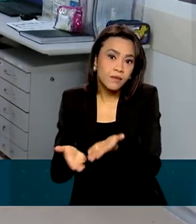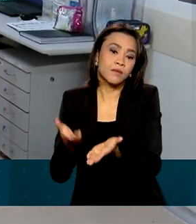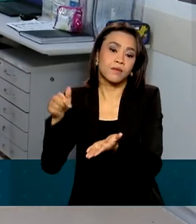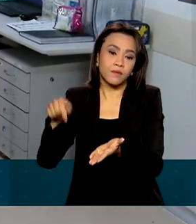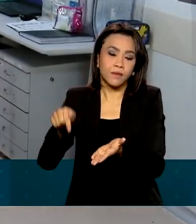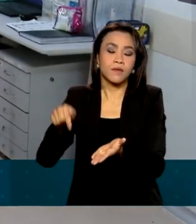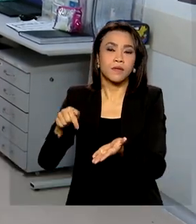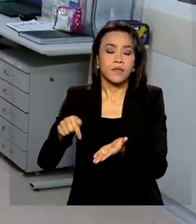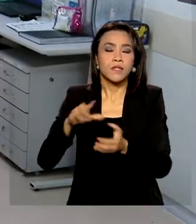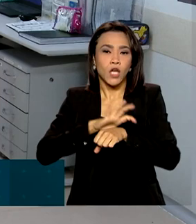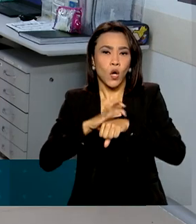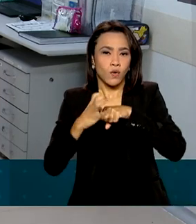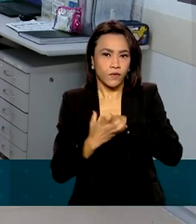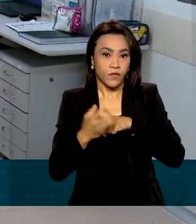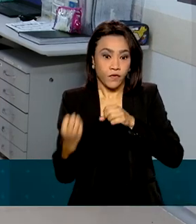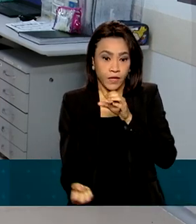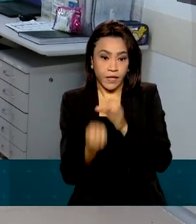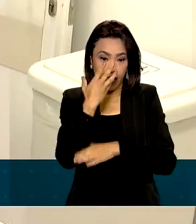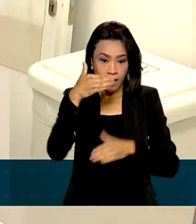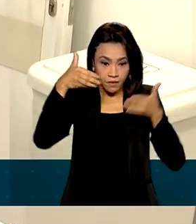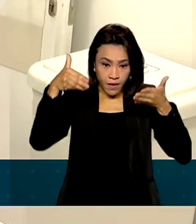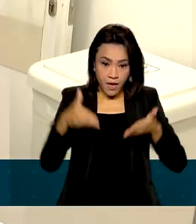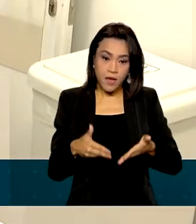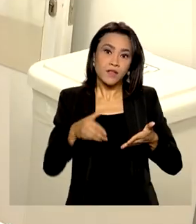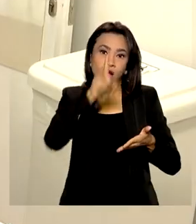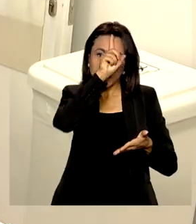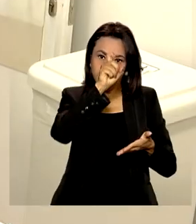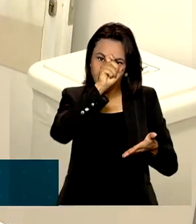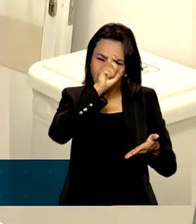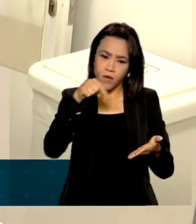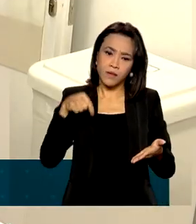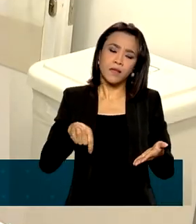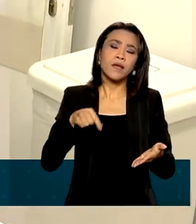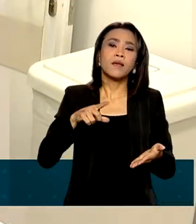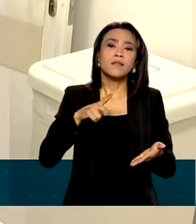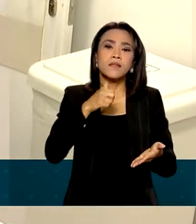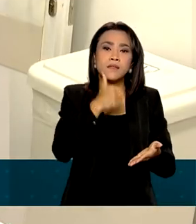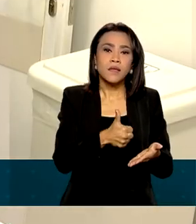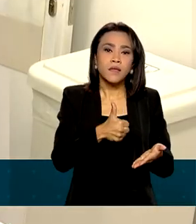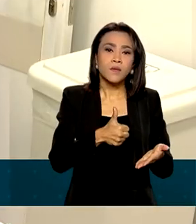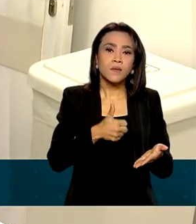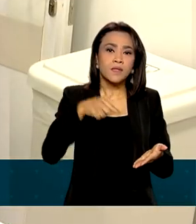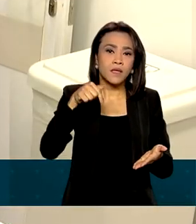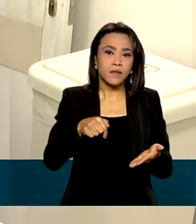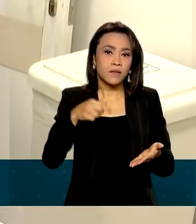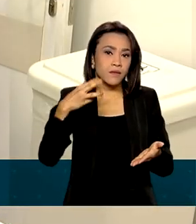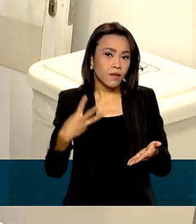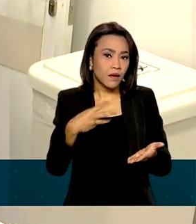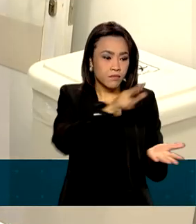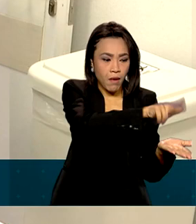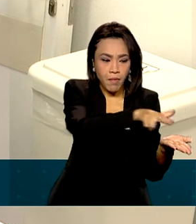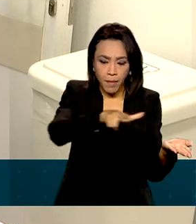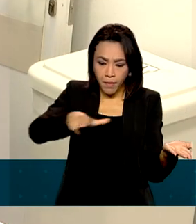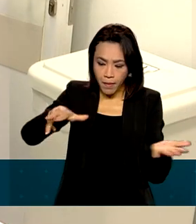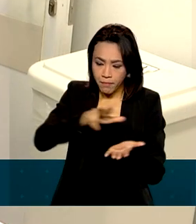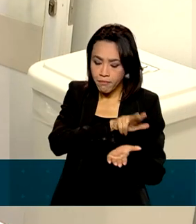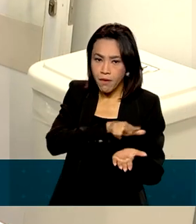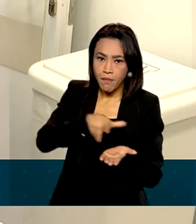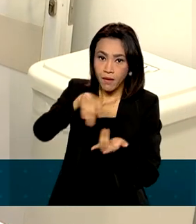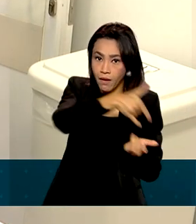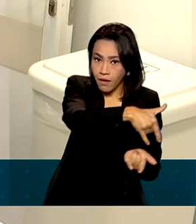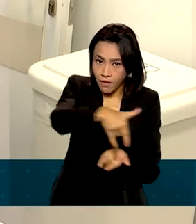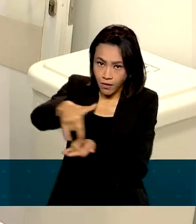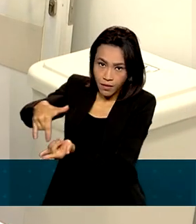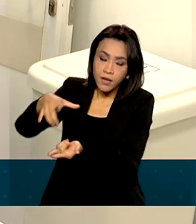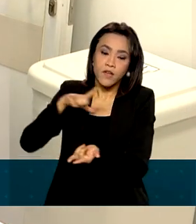crítico da pandemia, foi construído esse hospital. Ele tem 173 leitos e toda a obra foi realizada num prazo